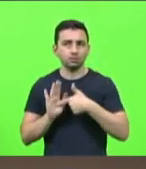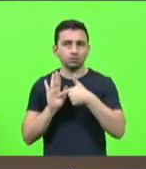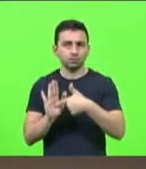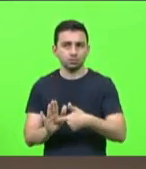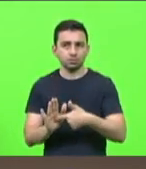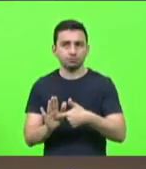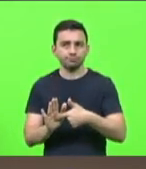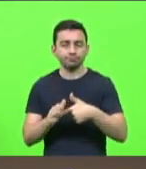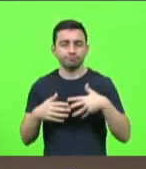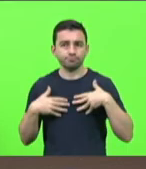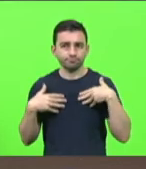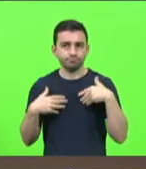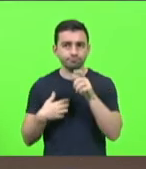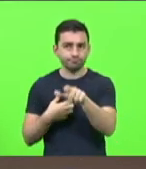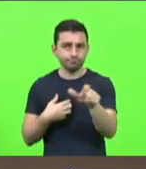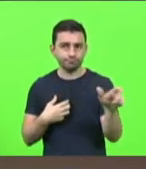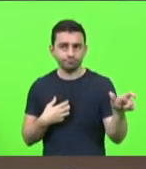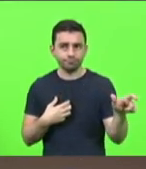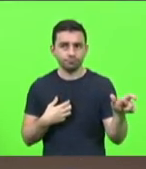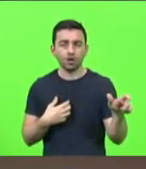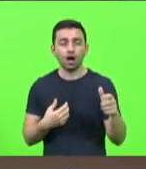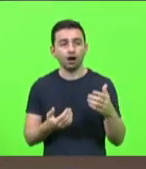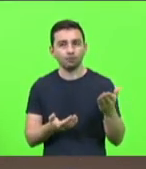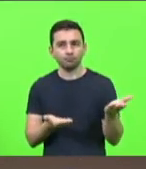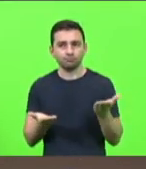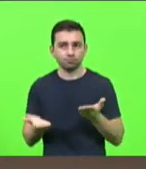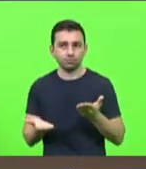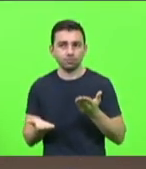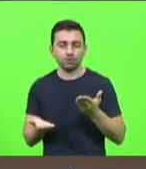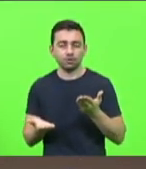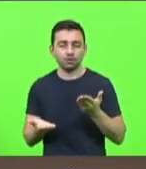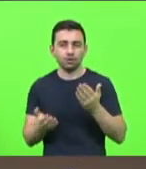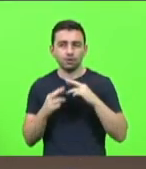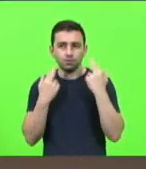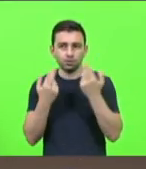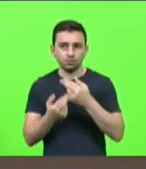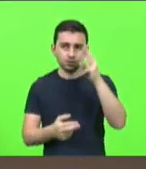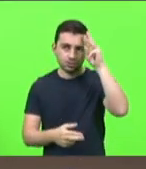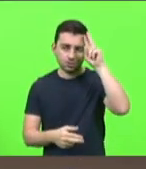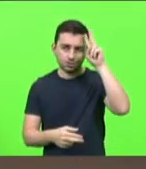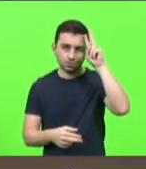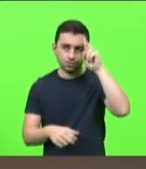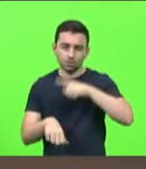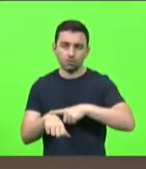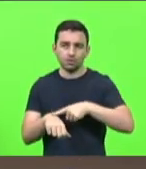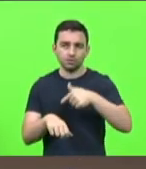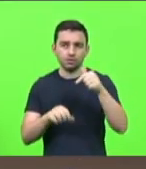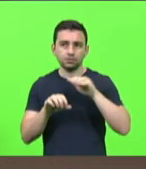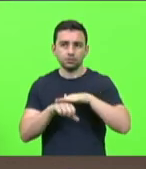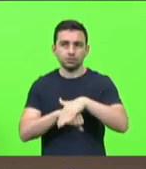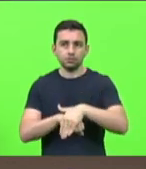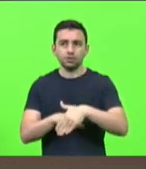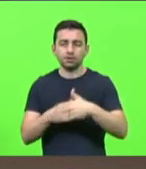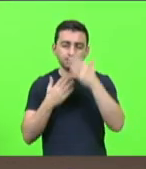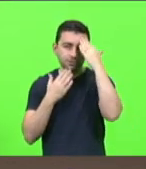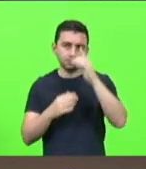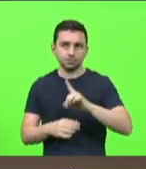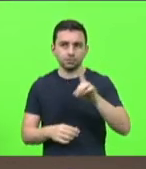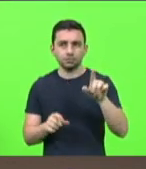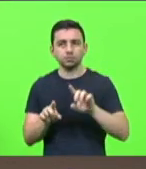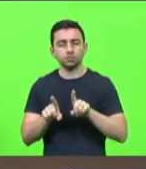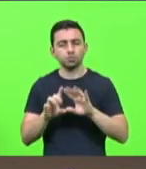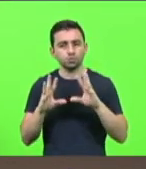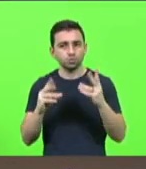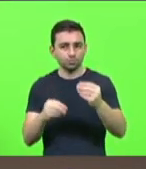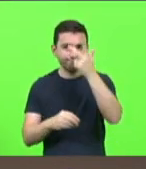homenageados então portanto está convocada a próxima reunião para a próxima segunda-feira às 19 horas agradecendo a Deus e a todos que com a gente